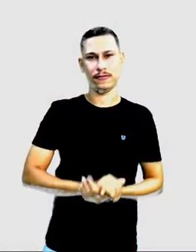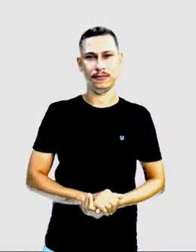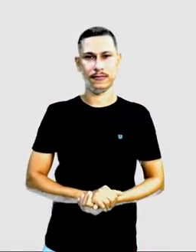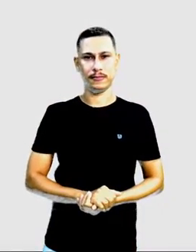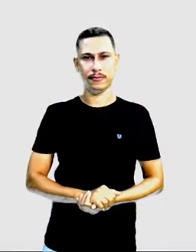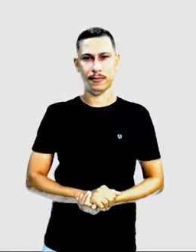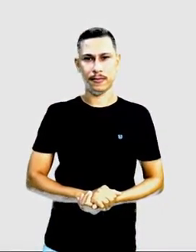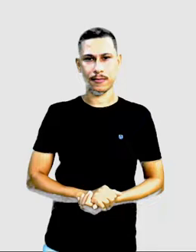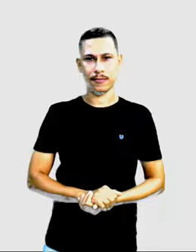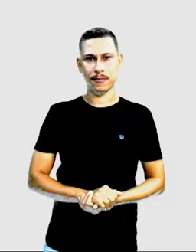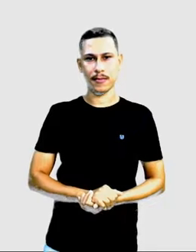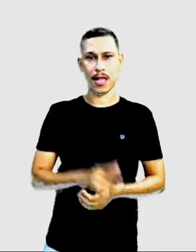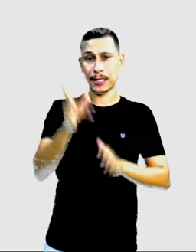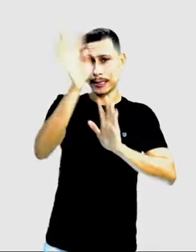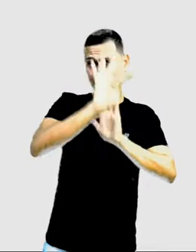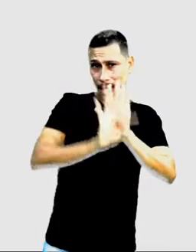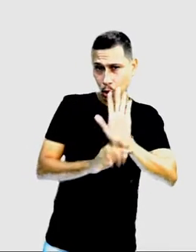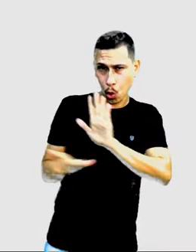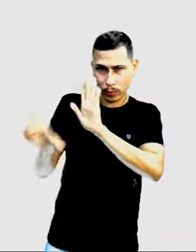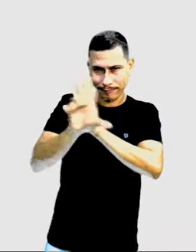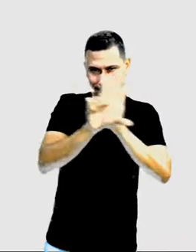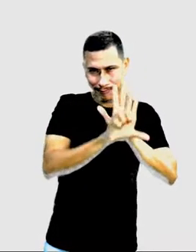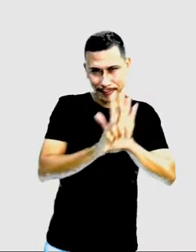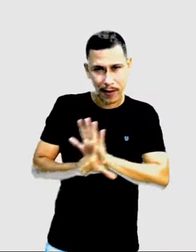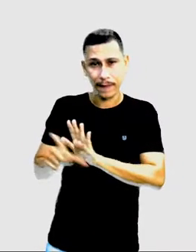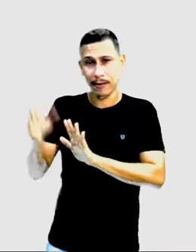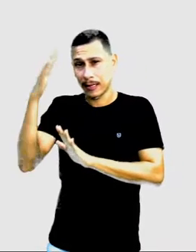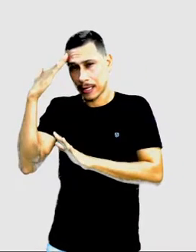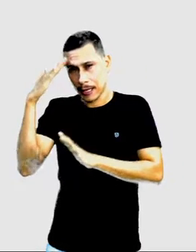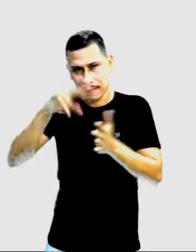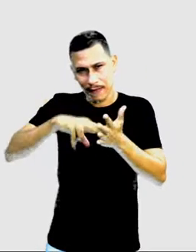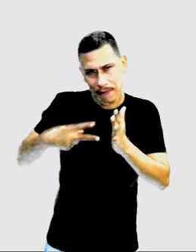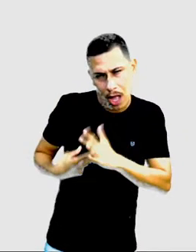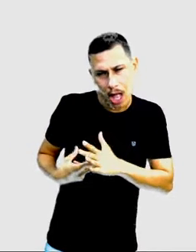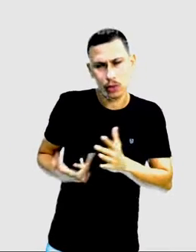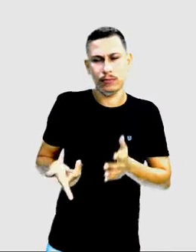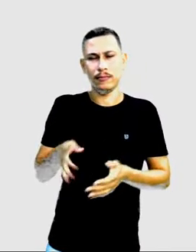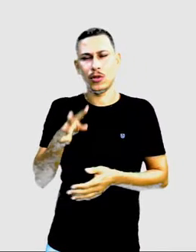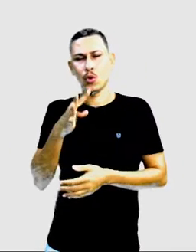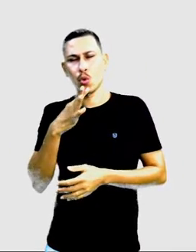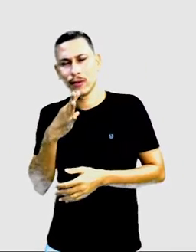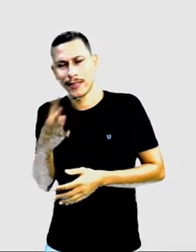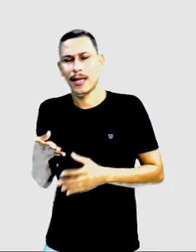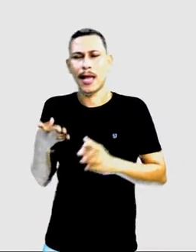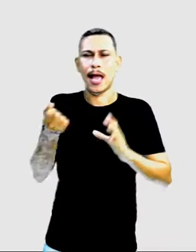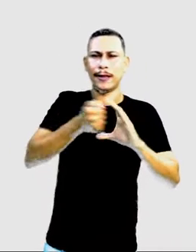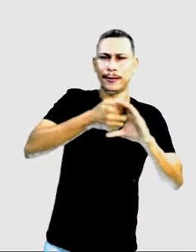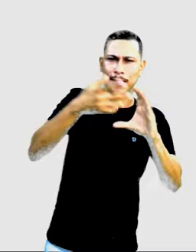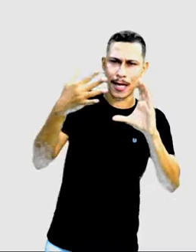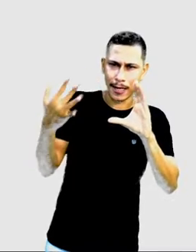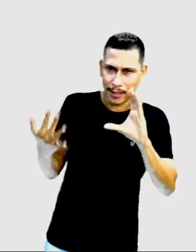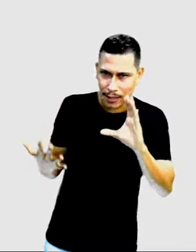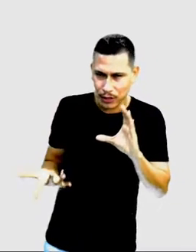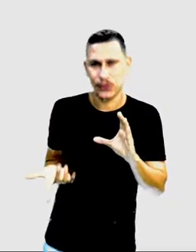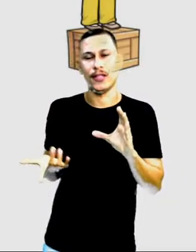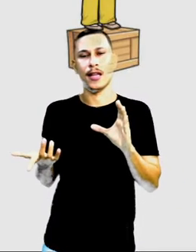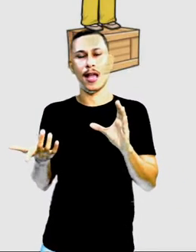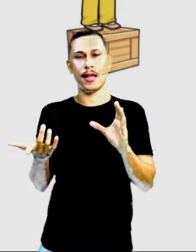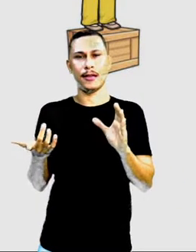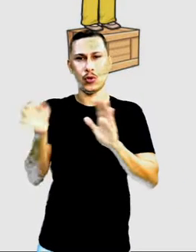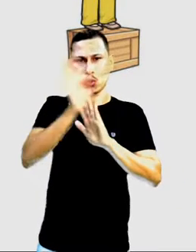Entender o que são textos normativos legais e conhecer as características textuais desses gêneros.